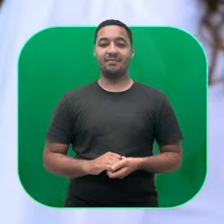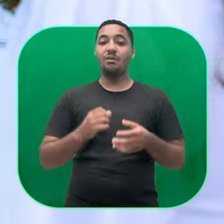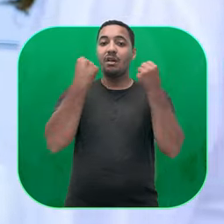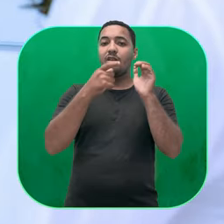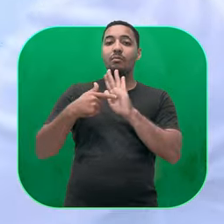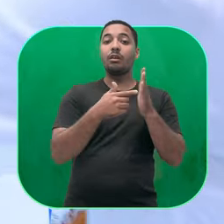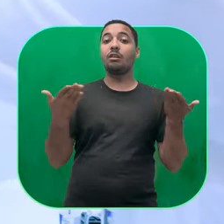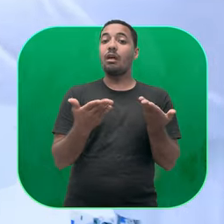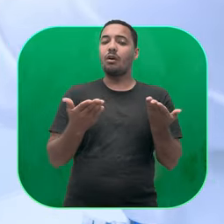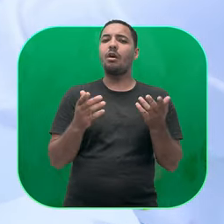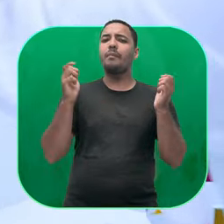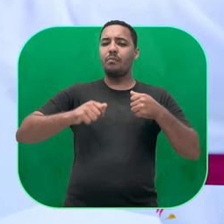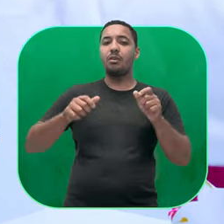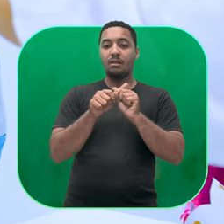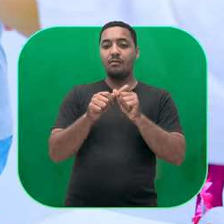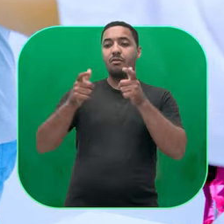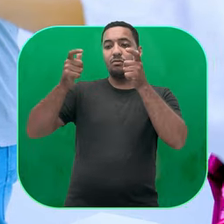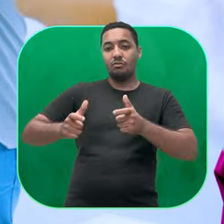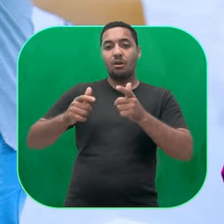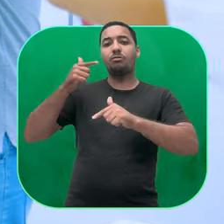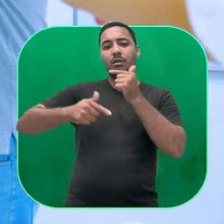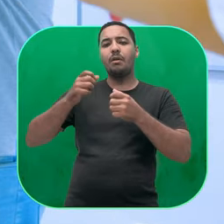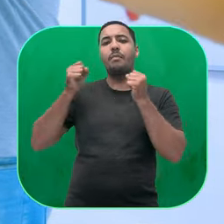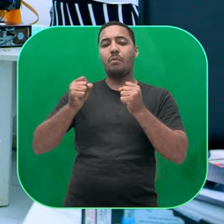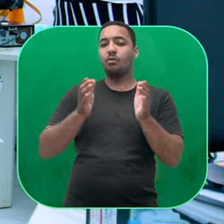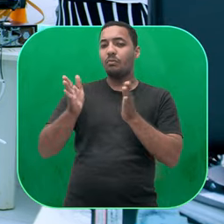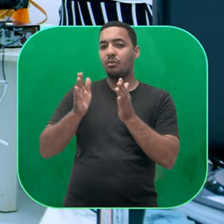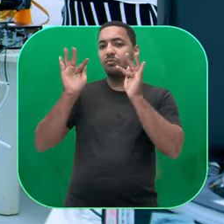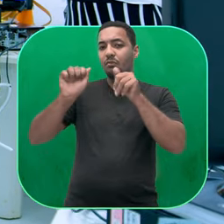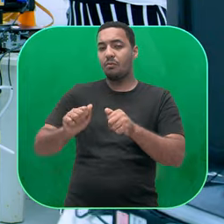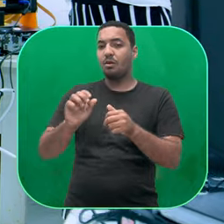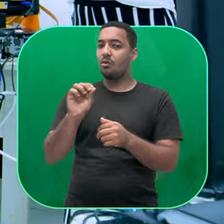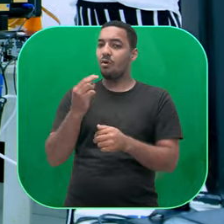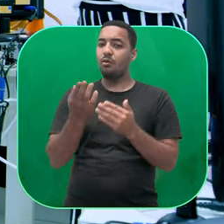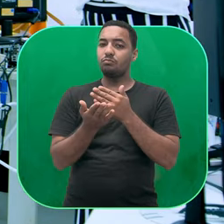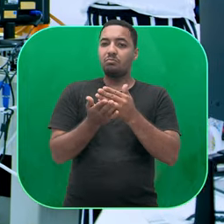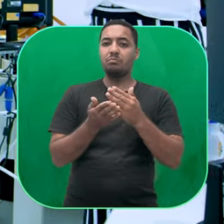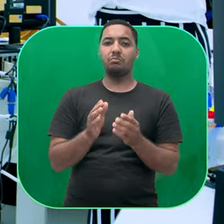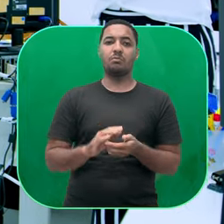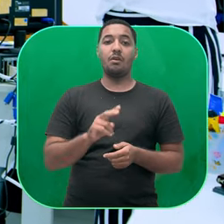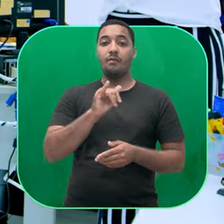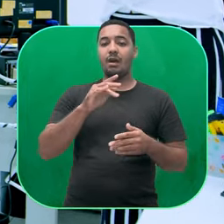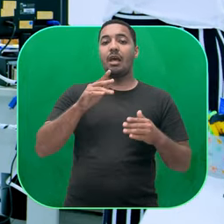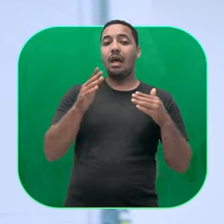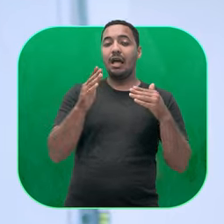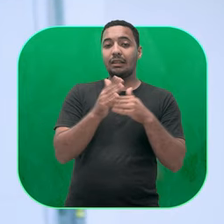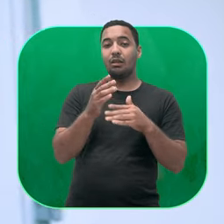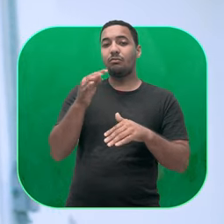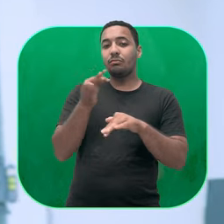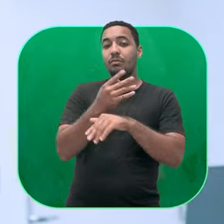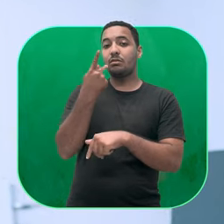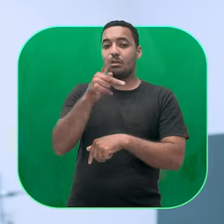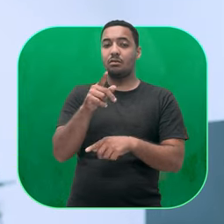Os exercícios que serão demonstrados podem ser feitos no ambiente de trabalho, antes, durante ou após a jornada de trabalho. Vá no seu limite